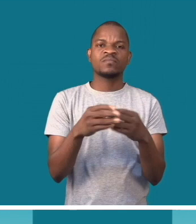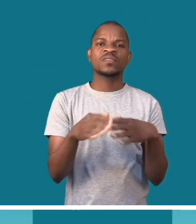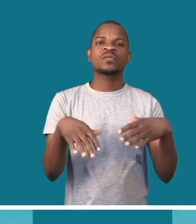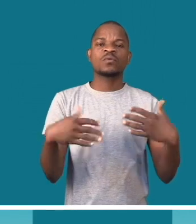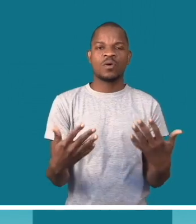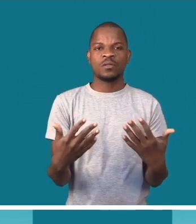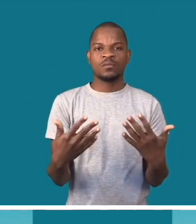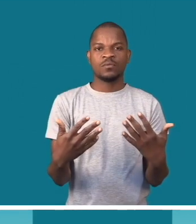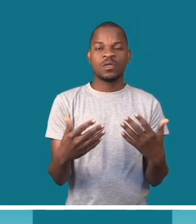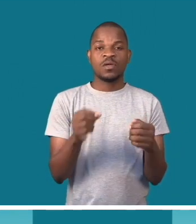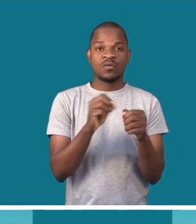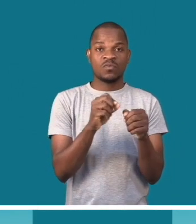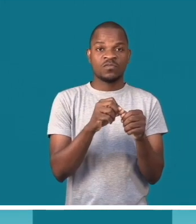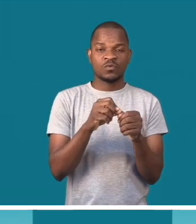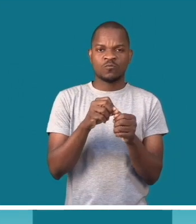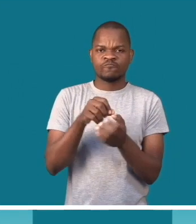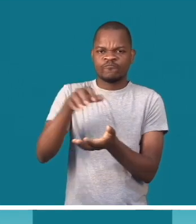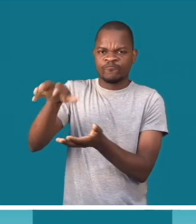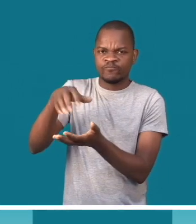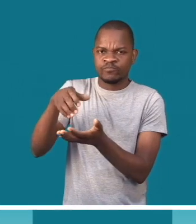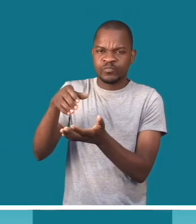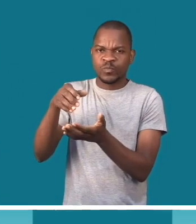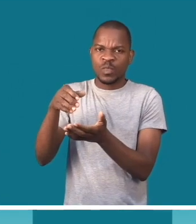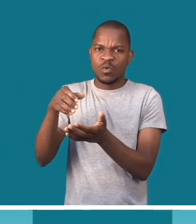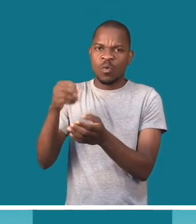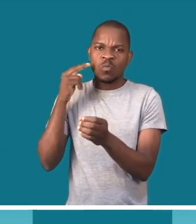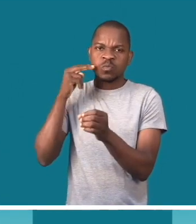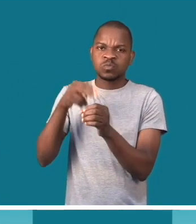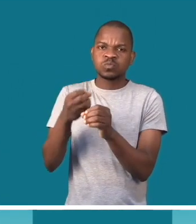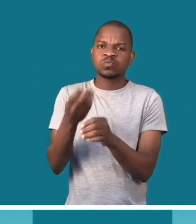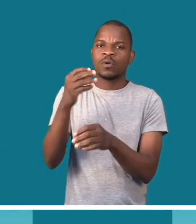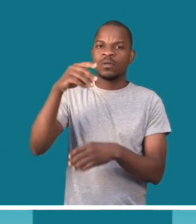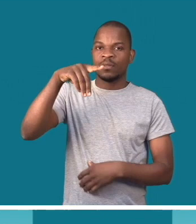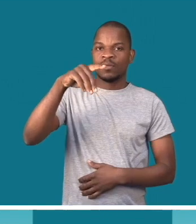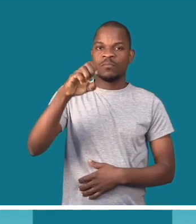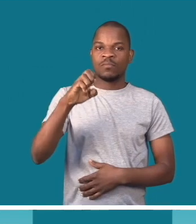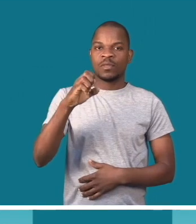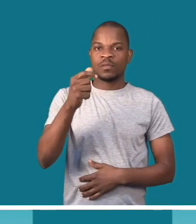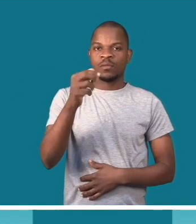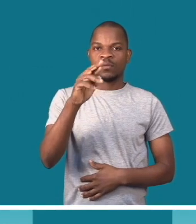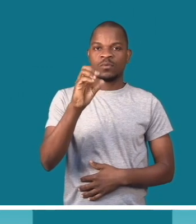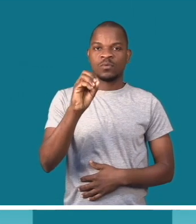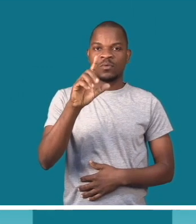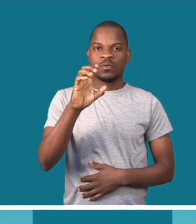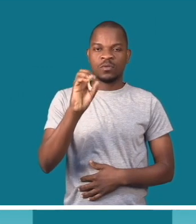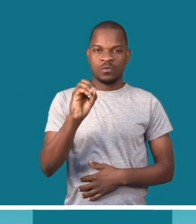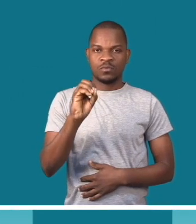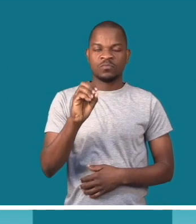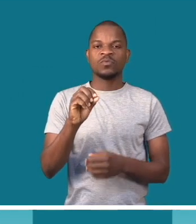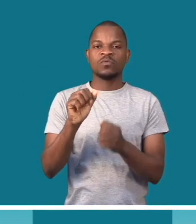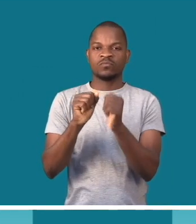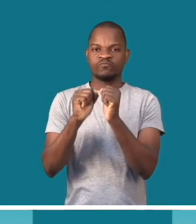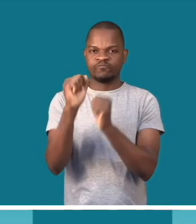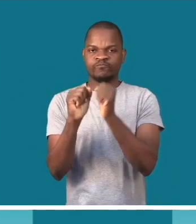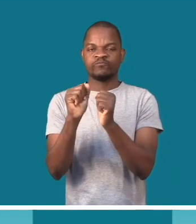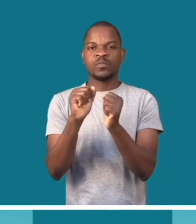é usado, a matéria-prima, quando se faz a extração do petróleo lá no mar, temos o PET também. Então, o PET é usado para